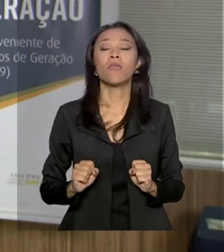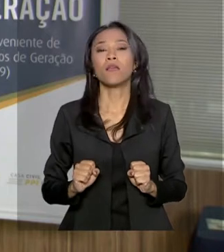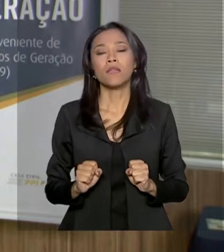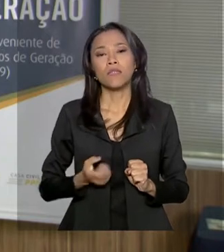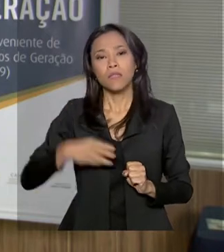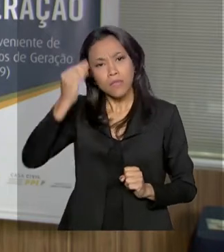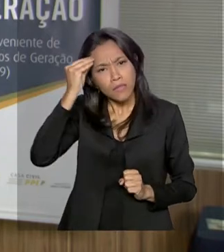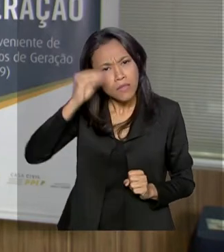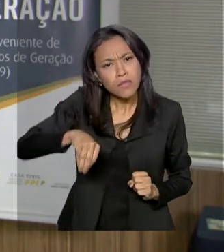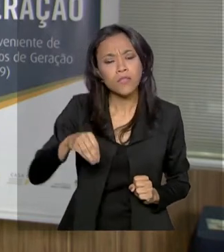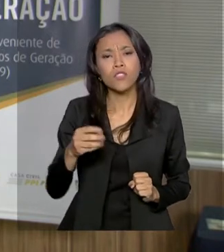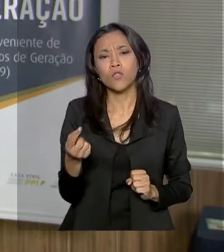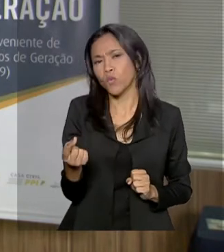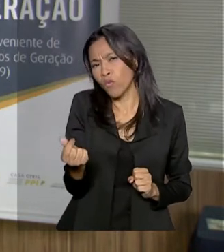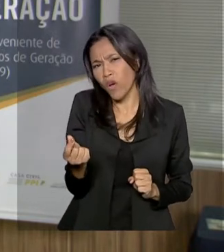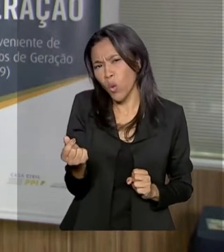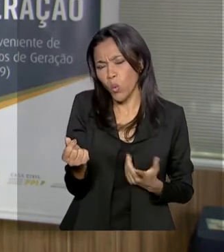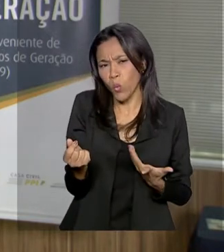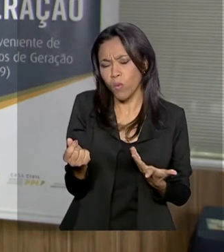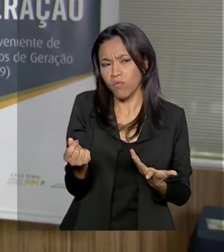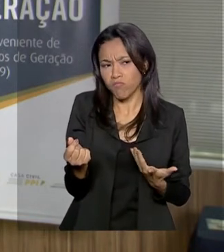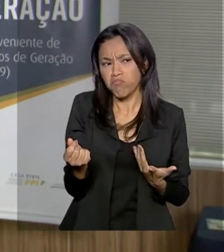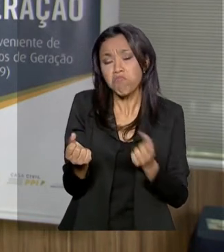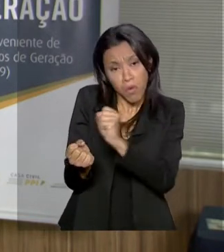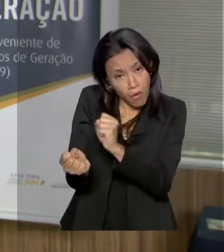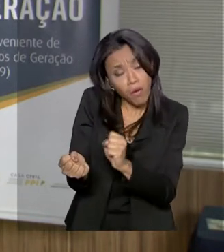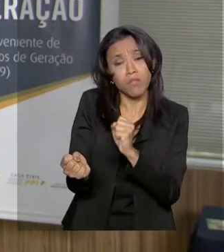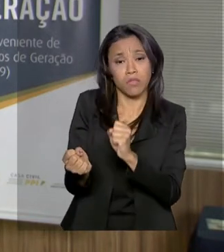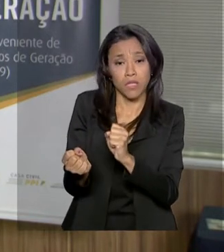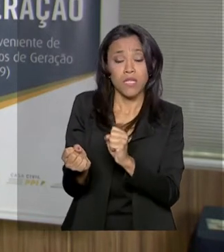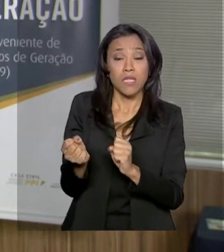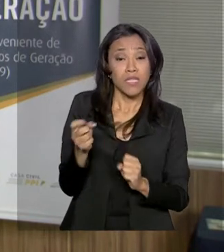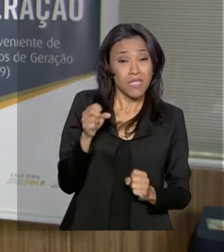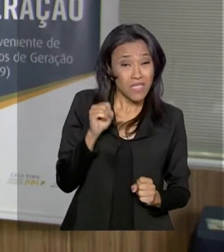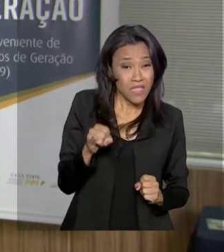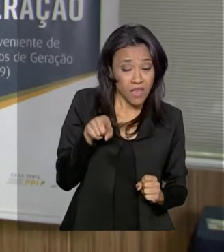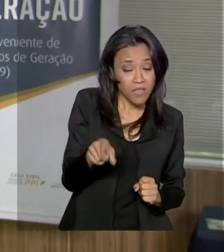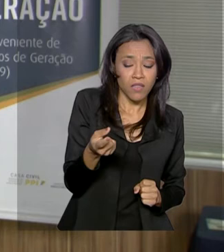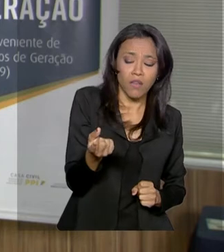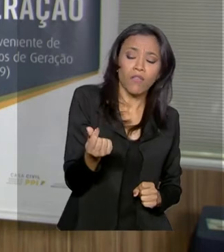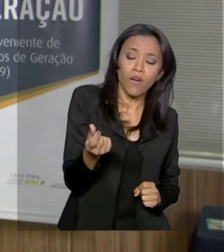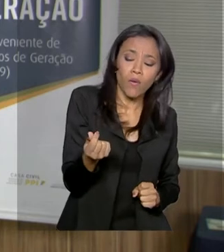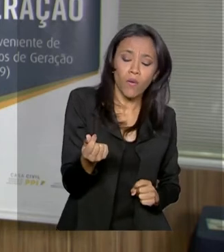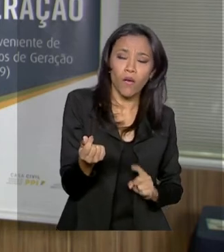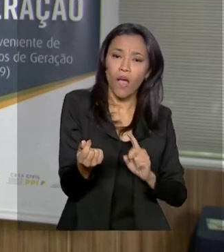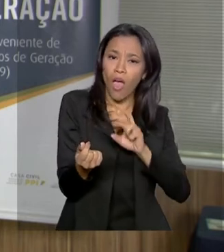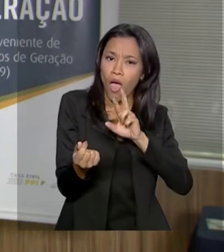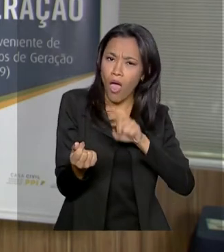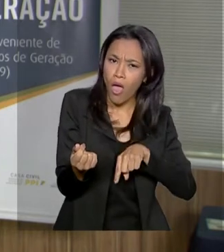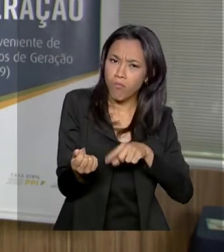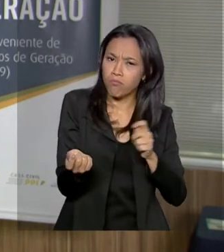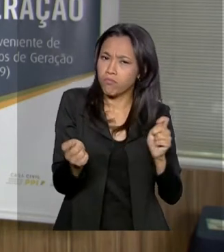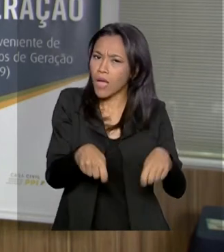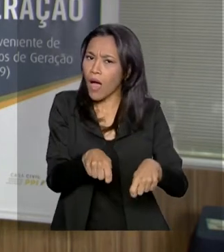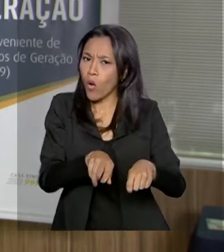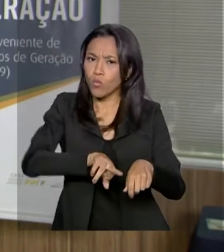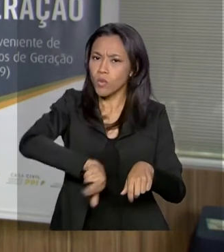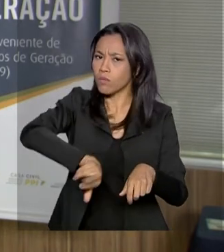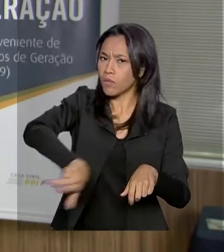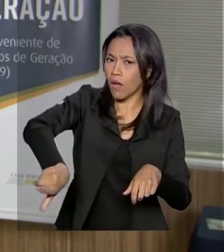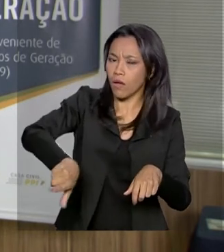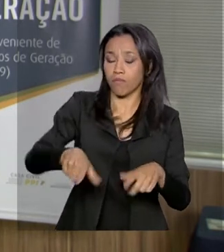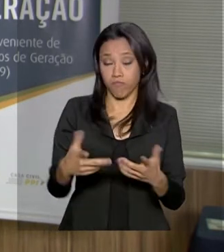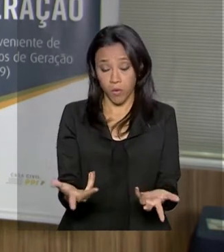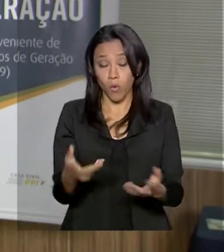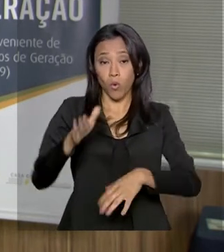foi dado e saber se este valor que se chegou será ou não viabilizado. O prazo para o